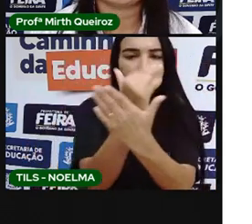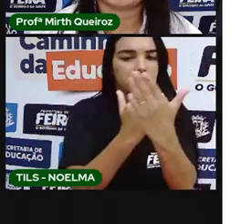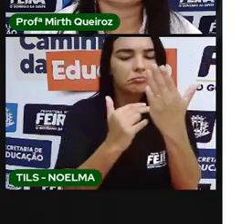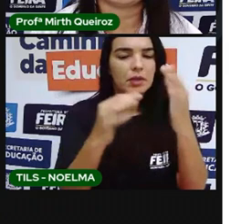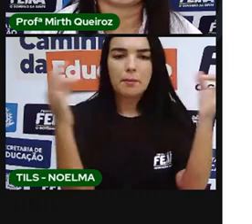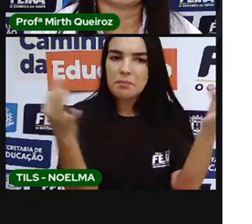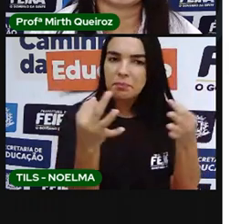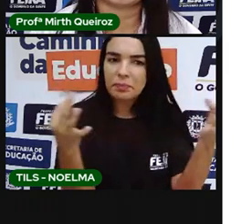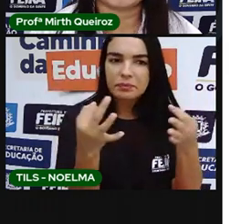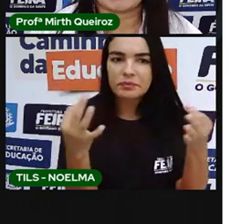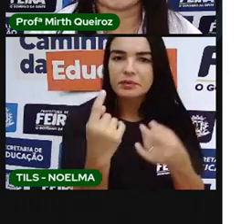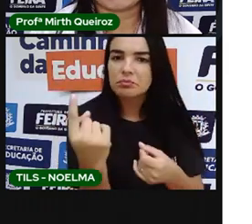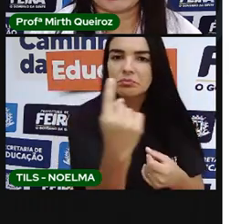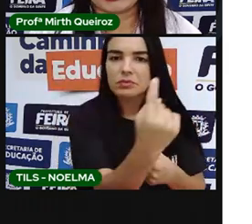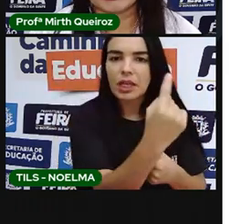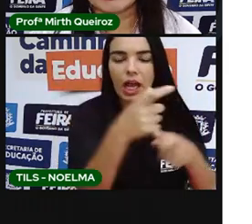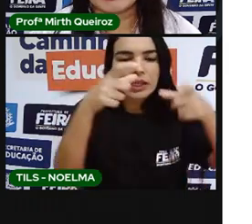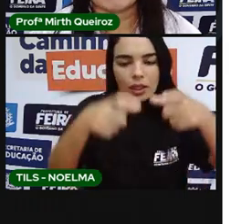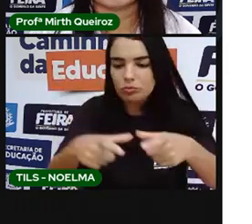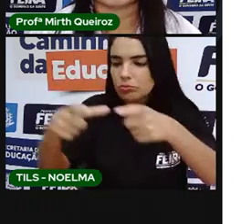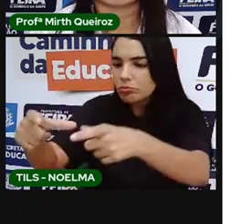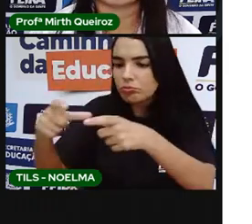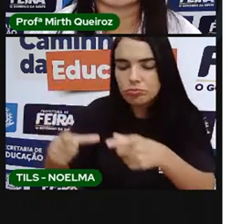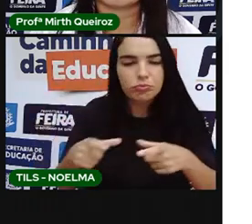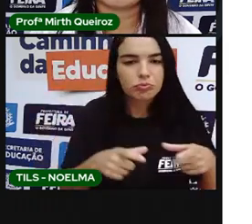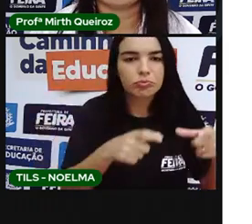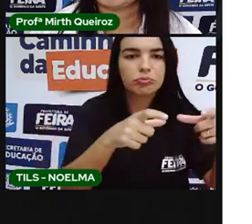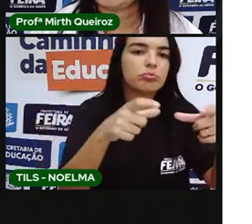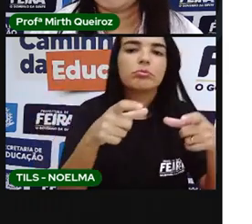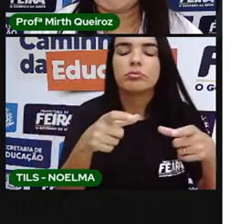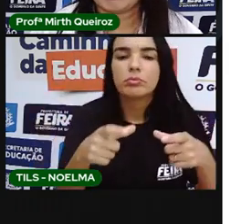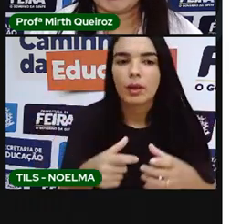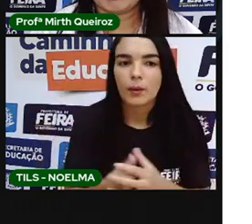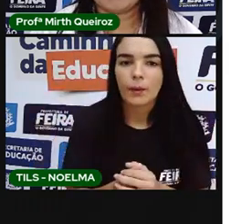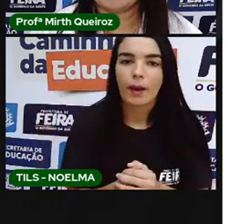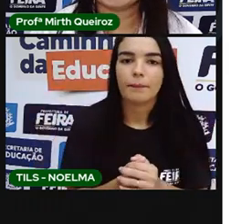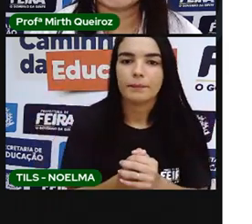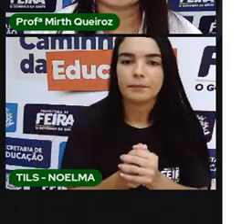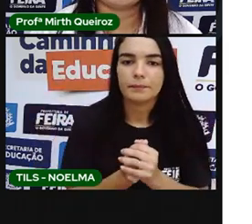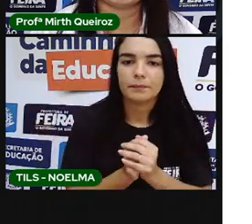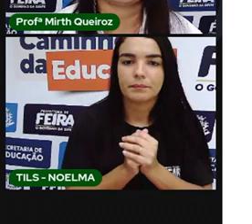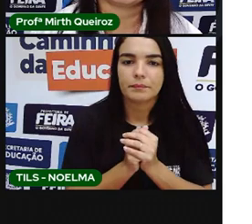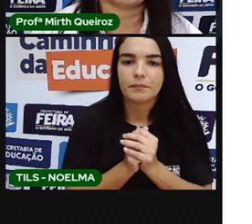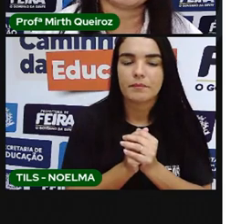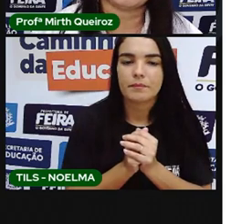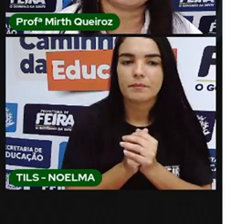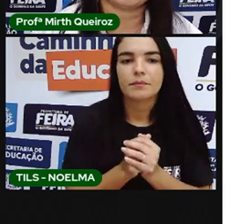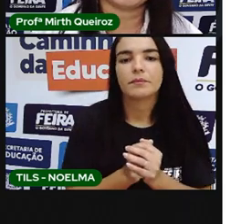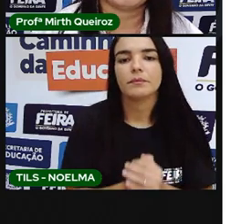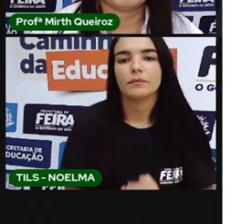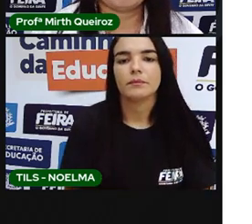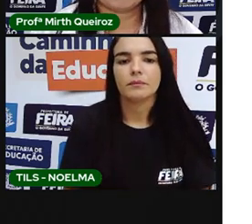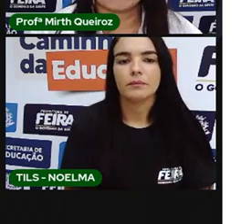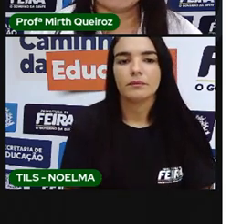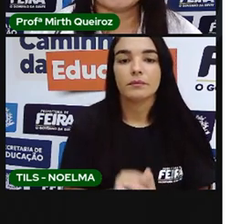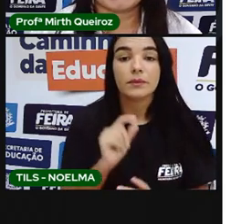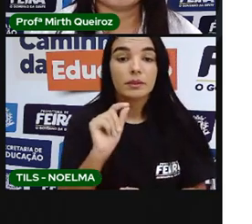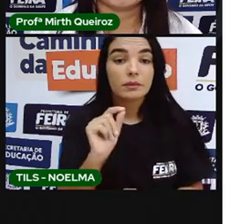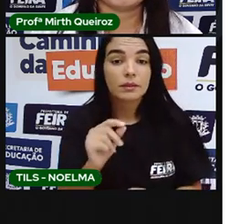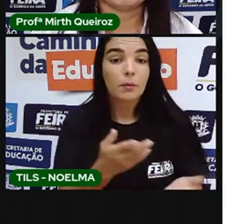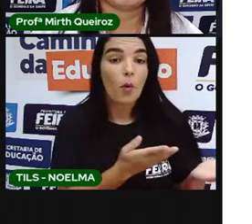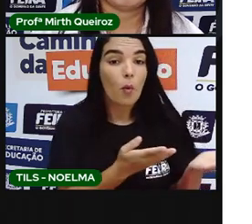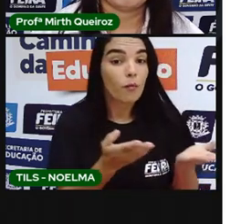momento. Então, as missões artísticas aconteciam muito naturalmente naquela época. Ele foi